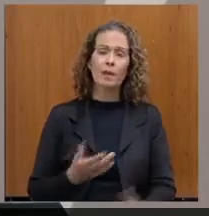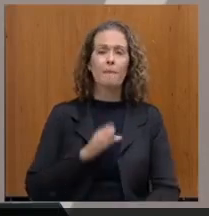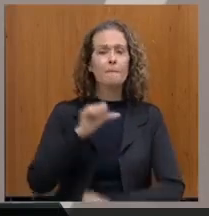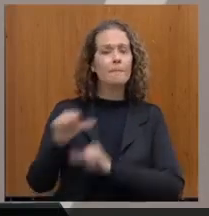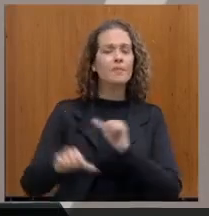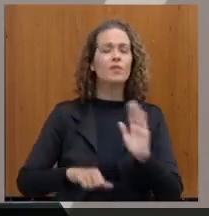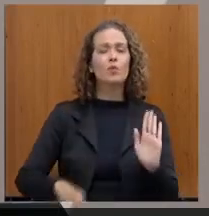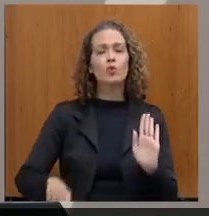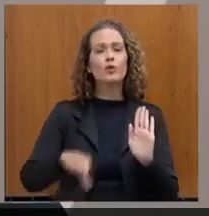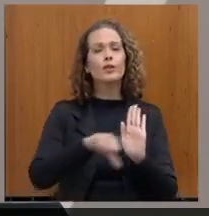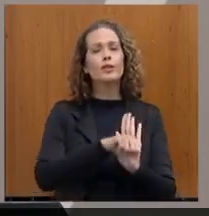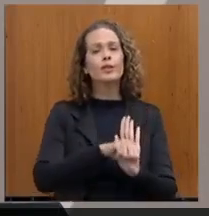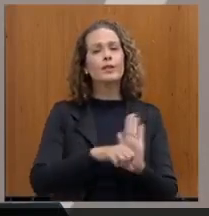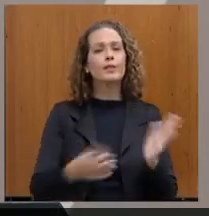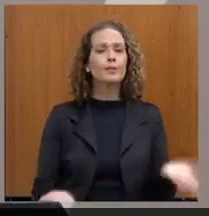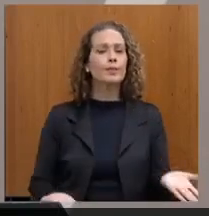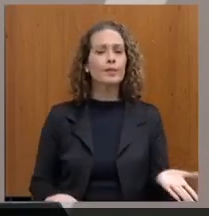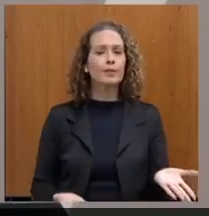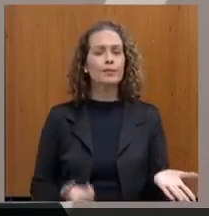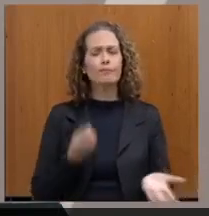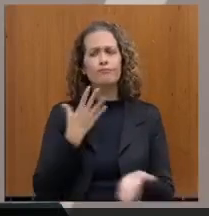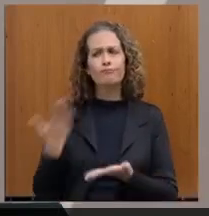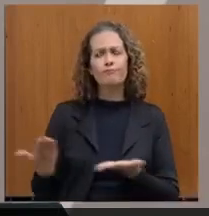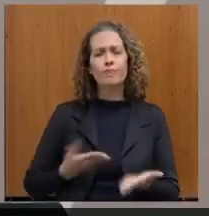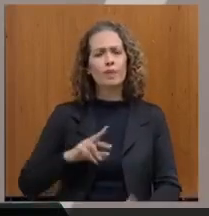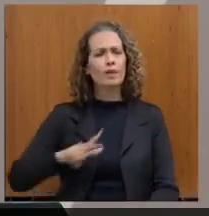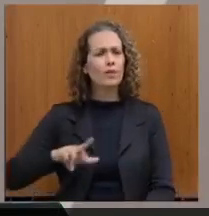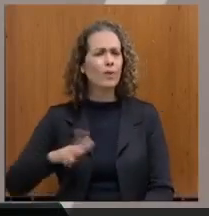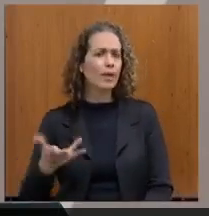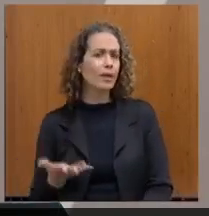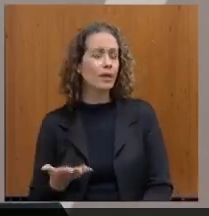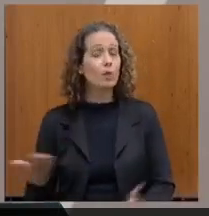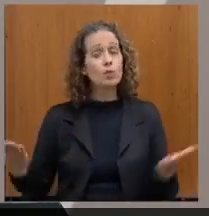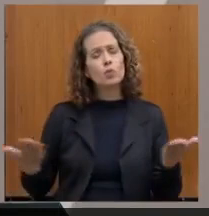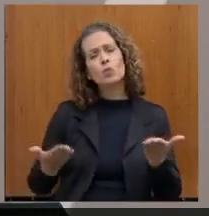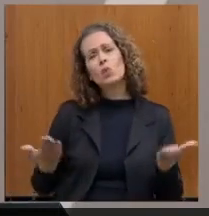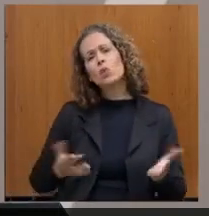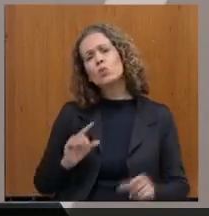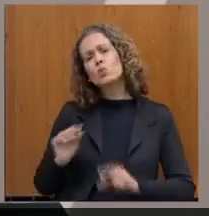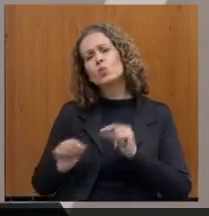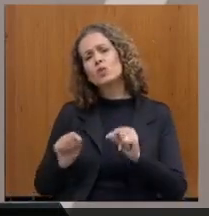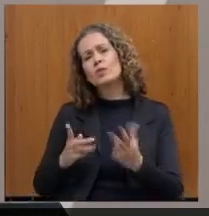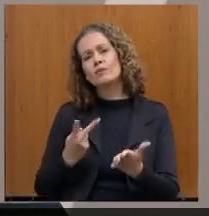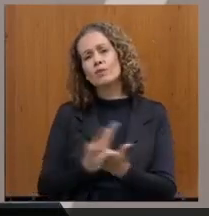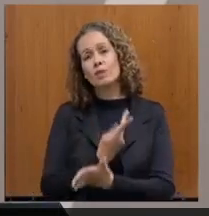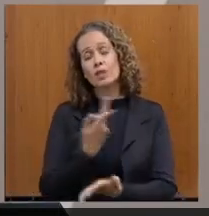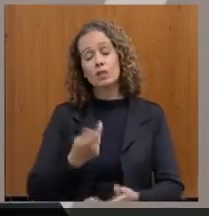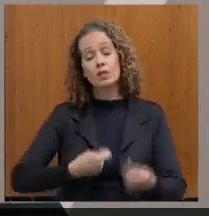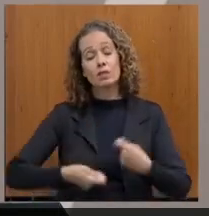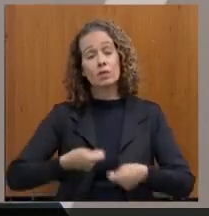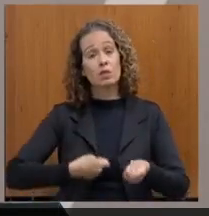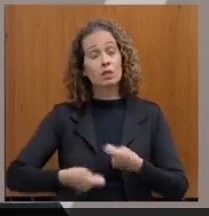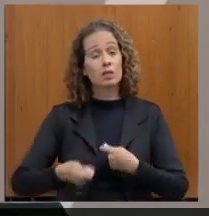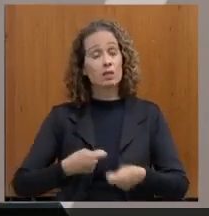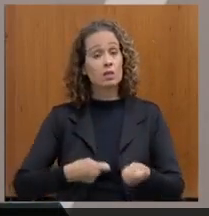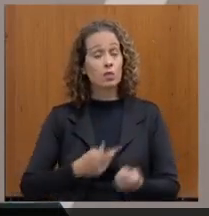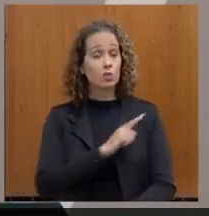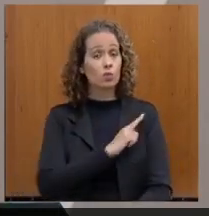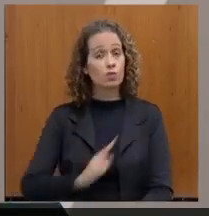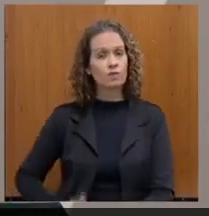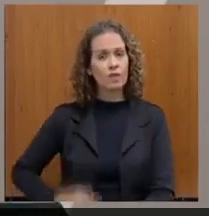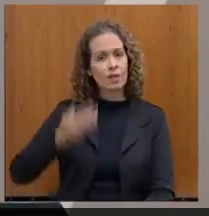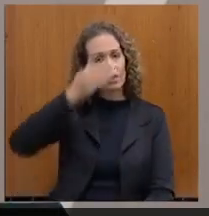algo que não é bem-vindo. O que nós assistimos hoje na administração do governador Zema